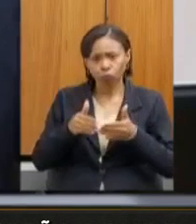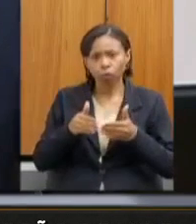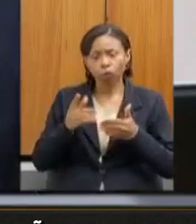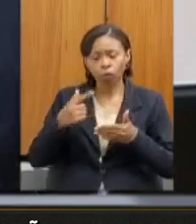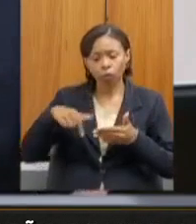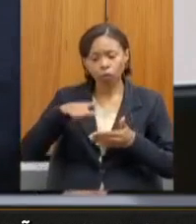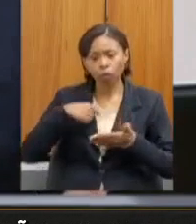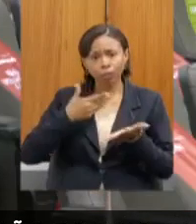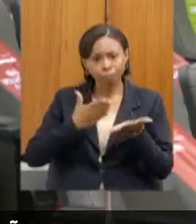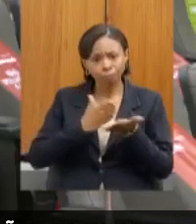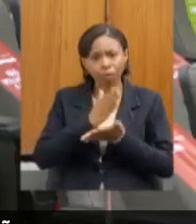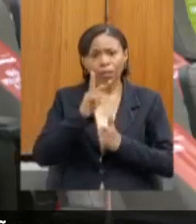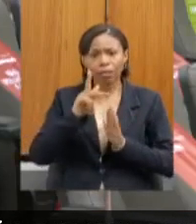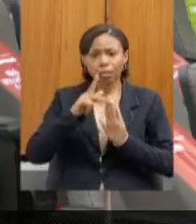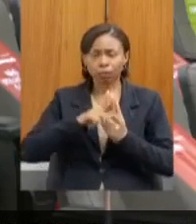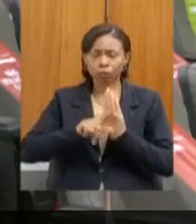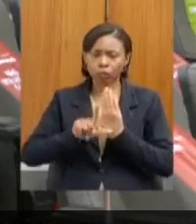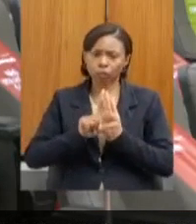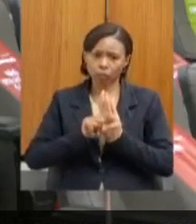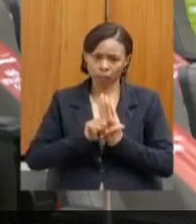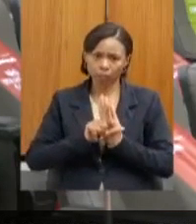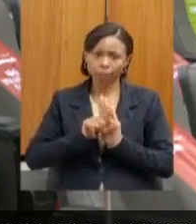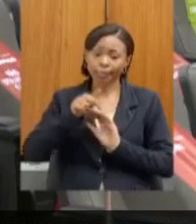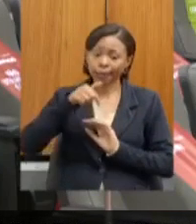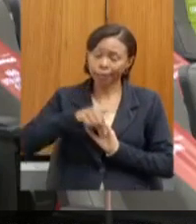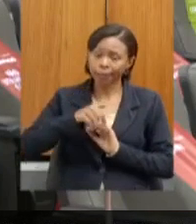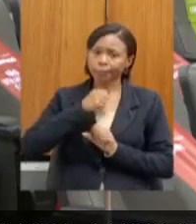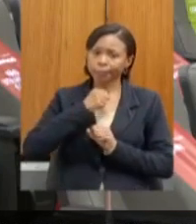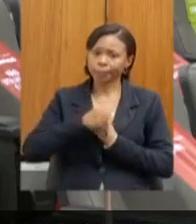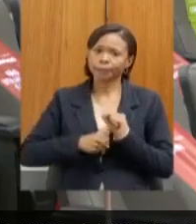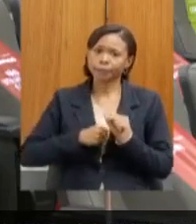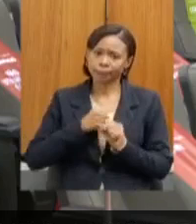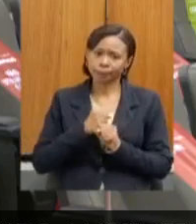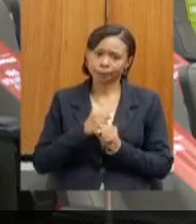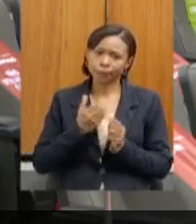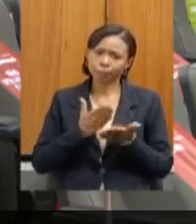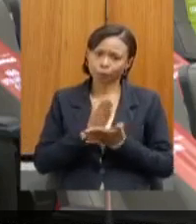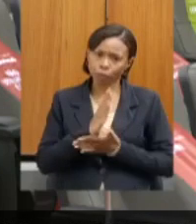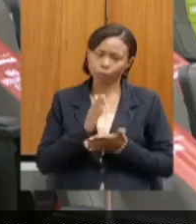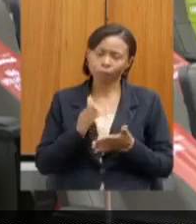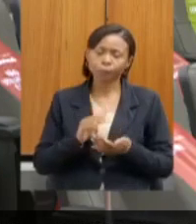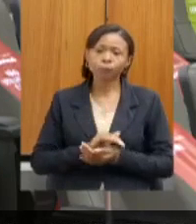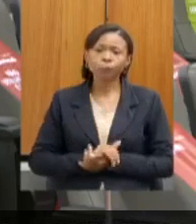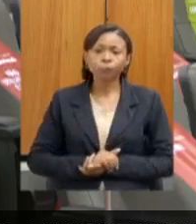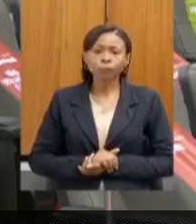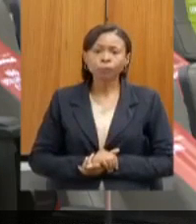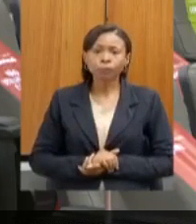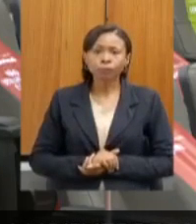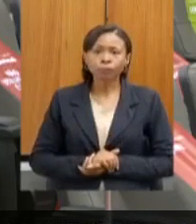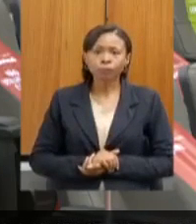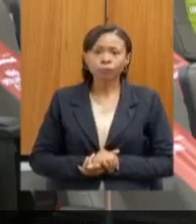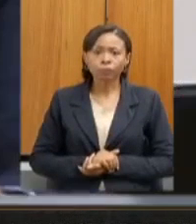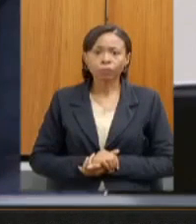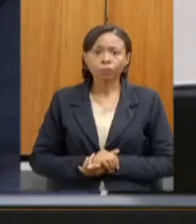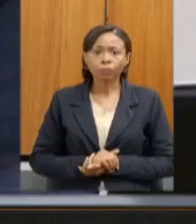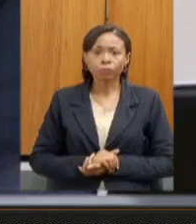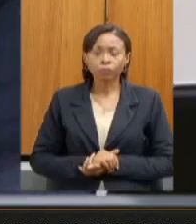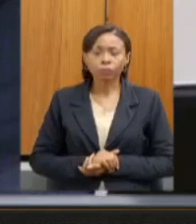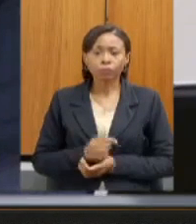importante projeto ainda esse ano. eu quero fazer aqui, secretária Marília,